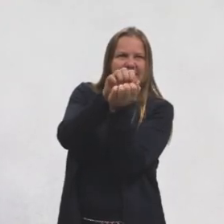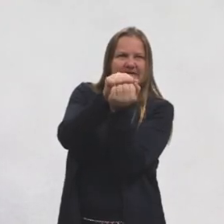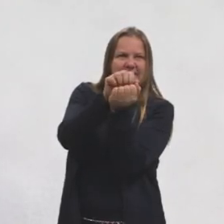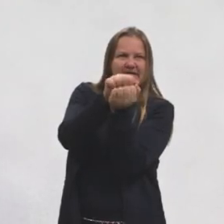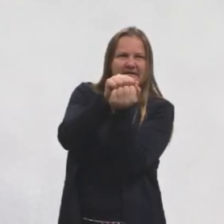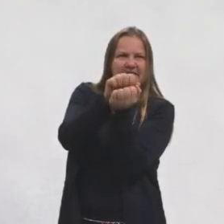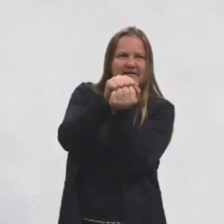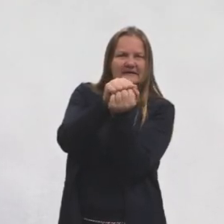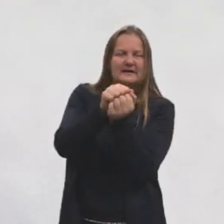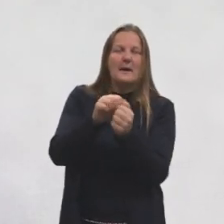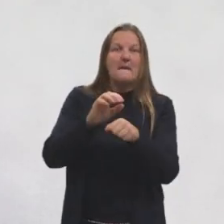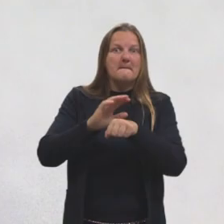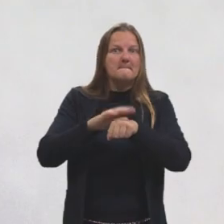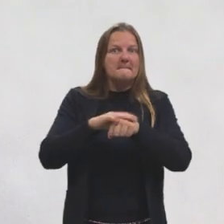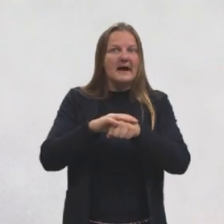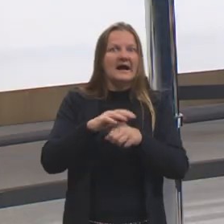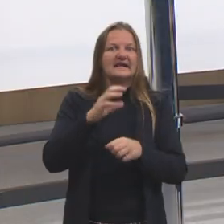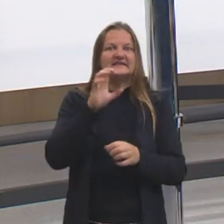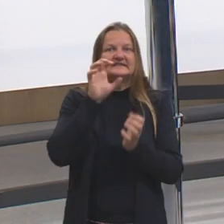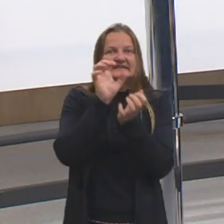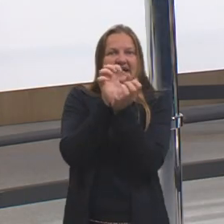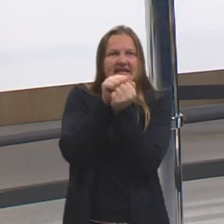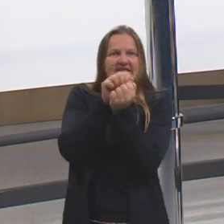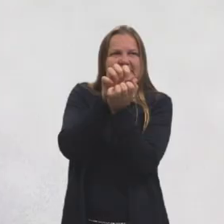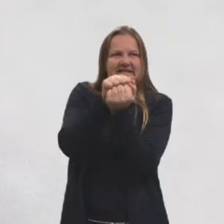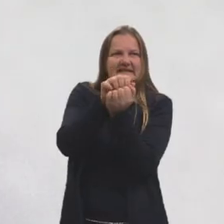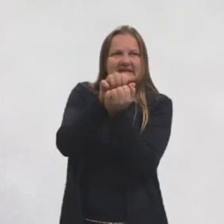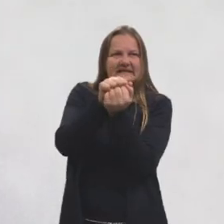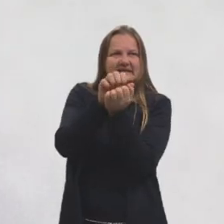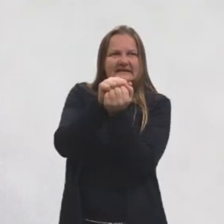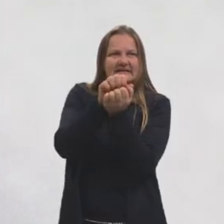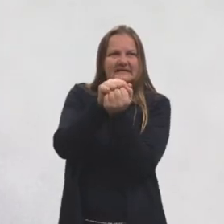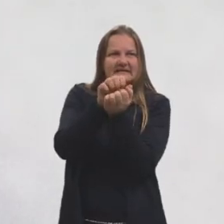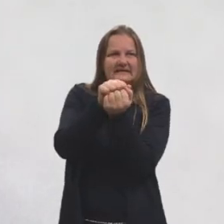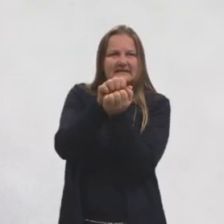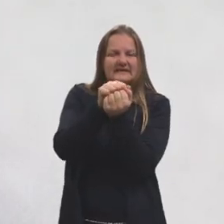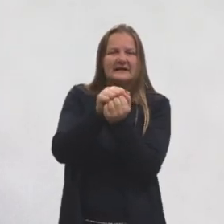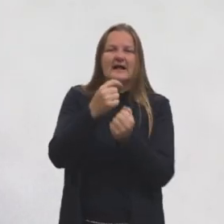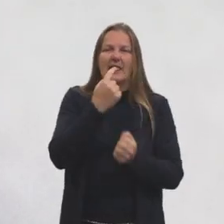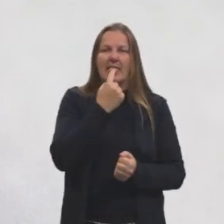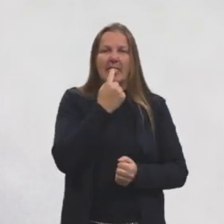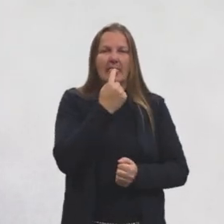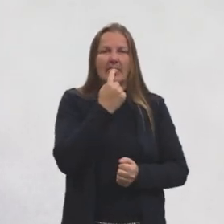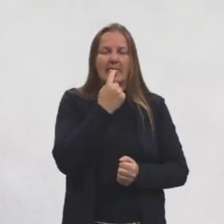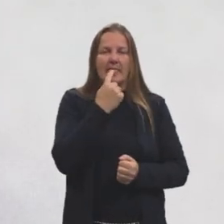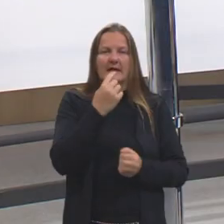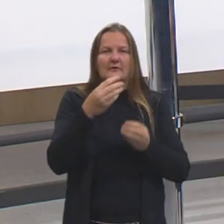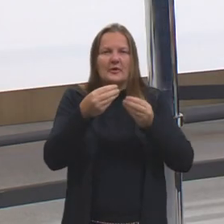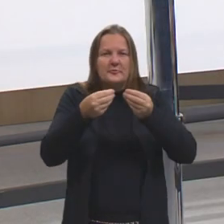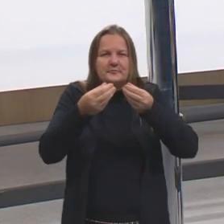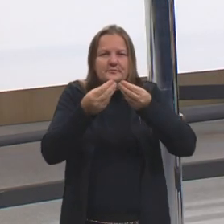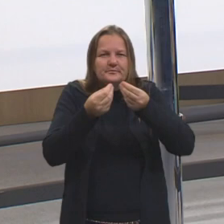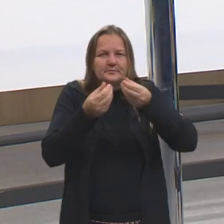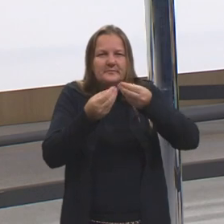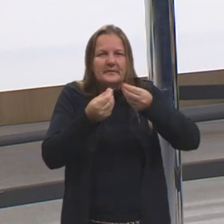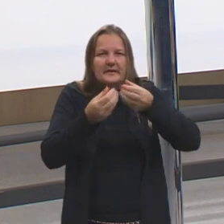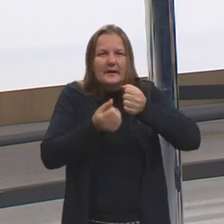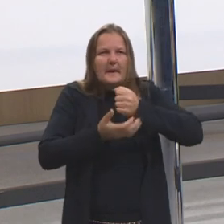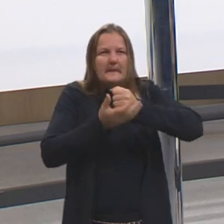Quanto mais, quanto mais, a língua vai dar uma ajuda, para